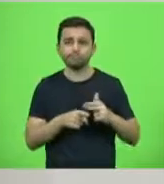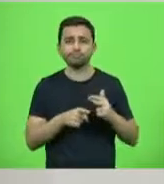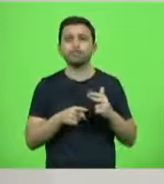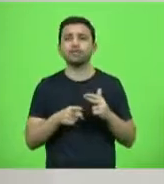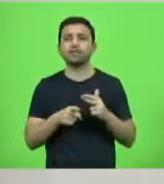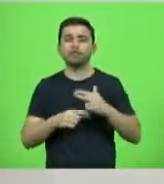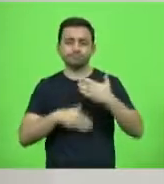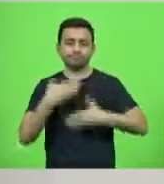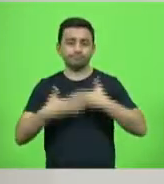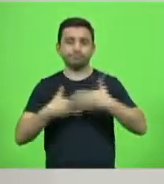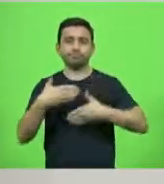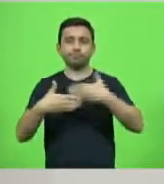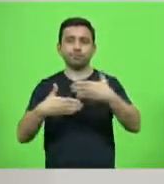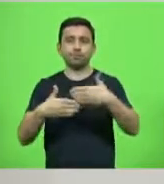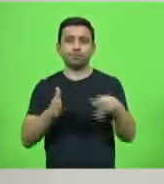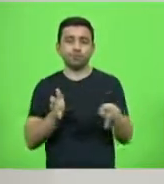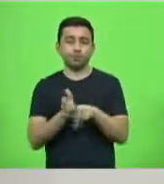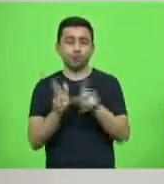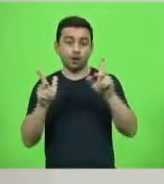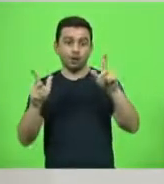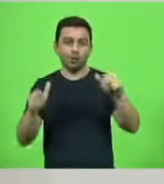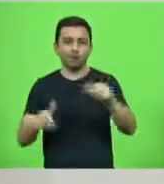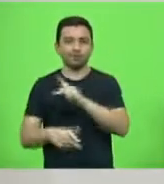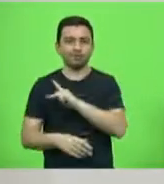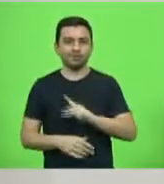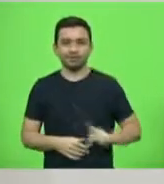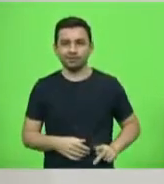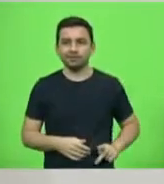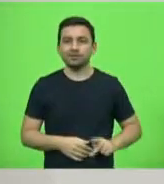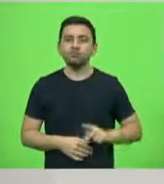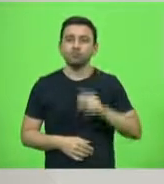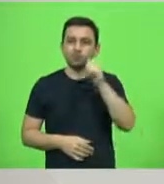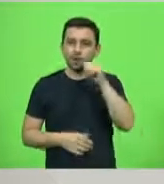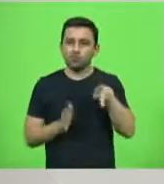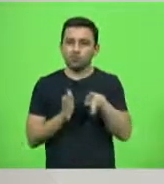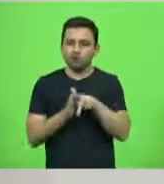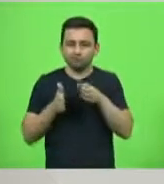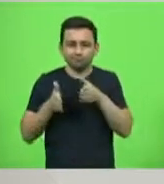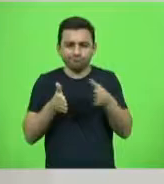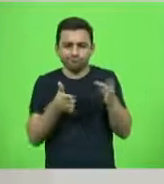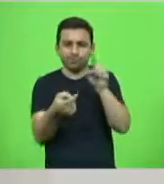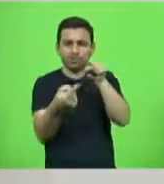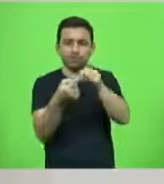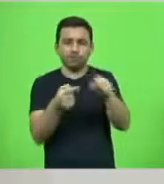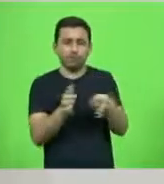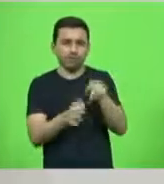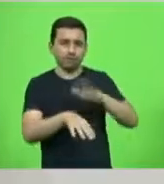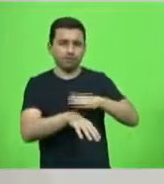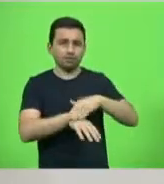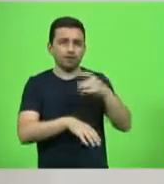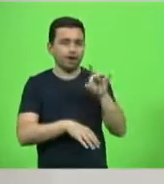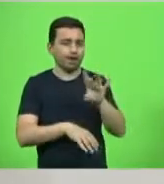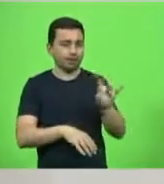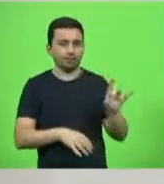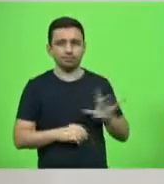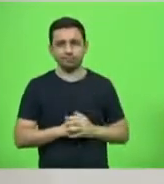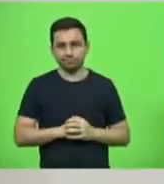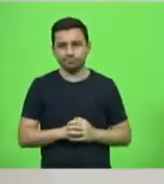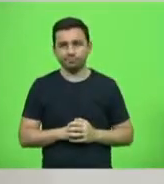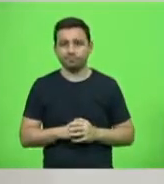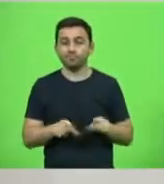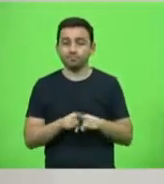como diz a própria ex-presidenta, senhoras de seus destinos e de suas vidas. Nos referimos à